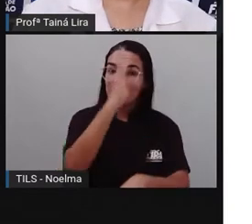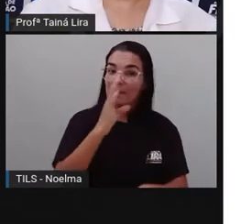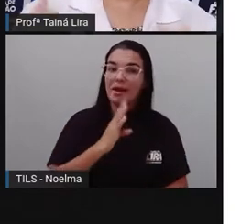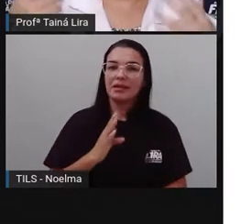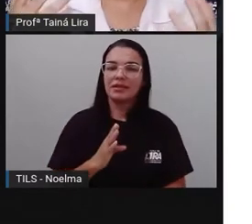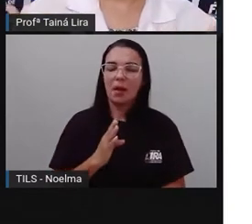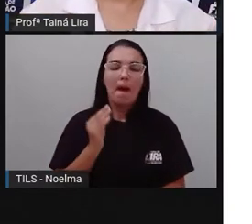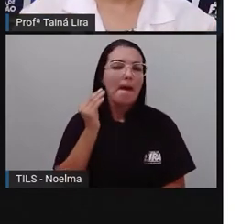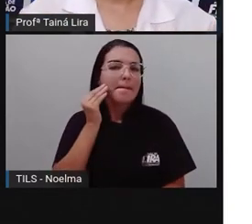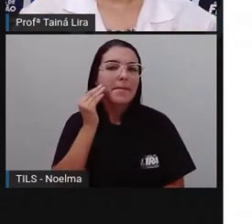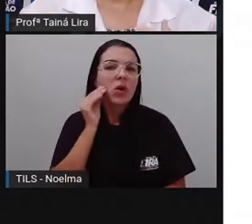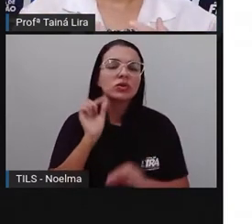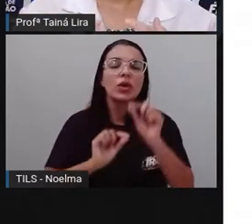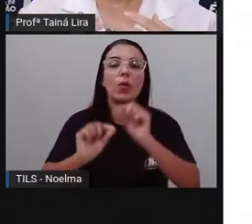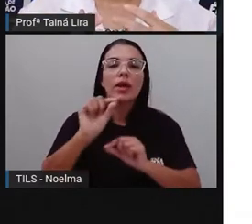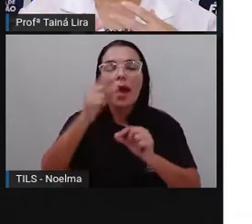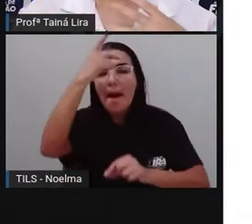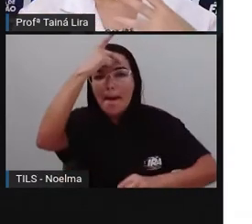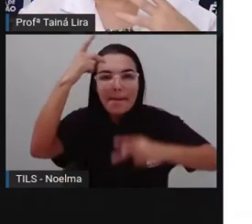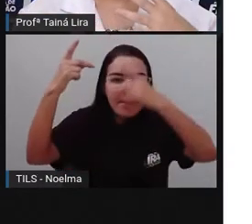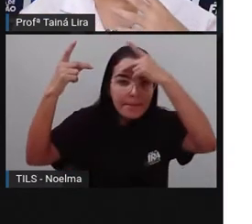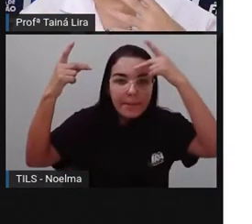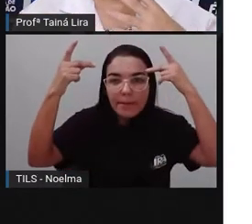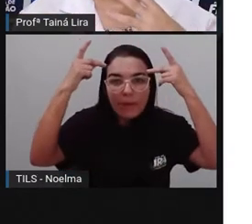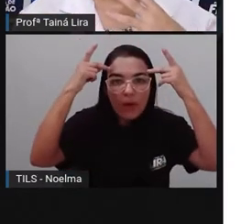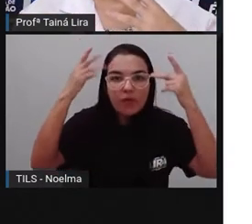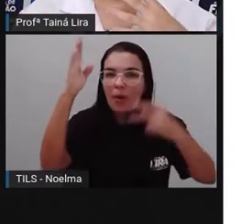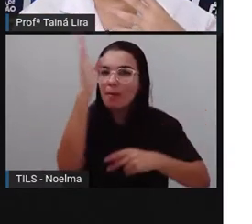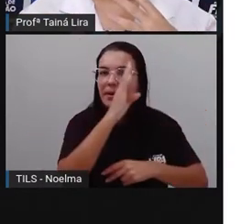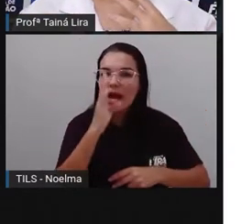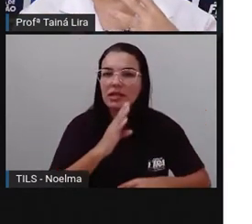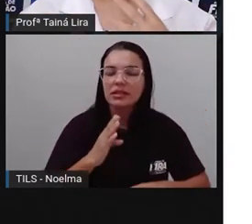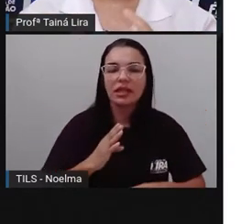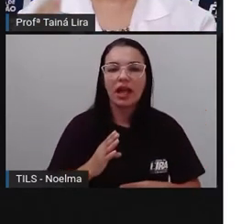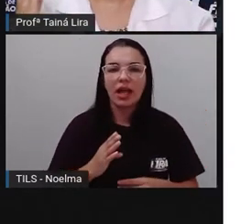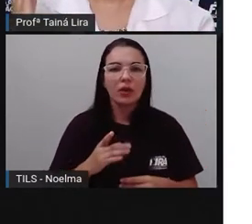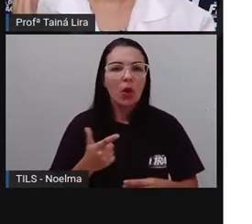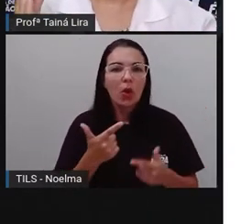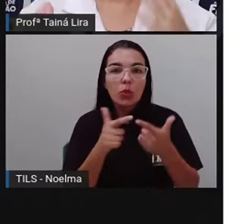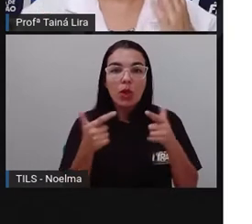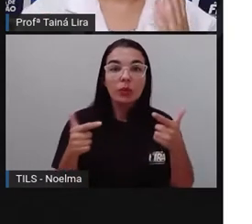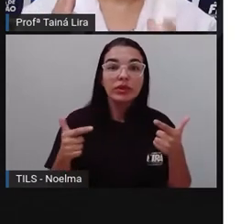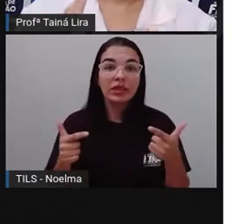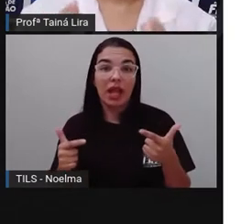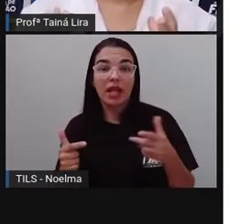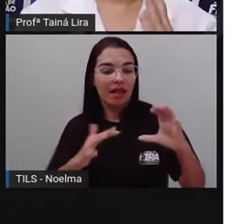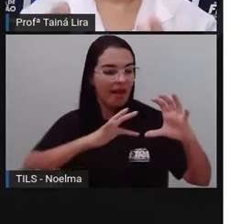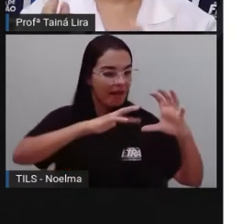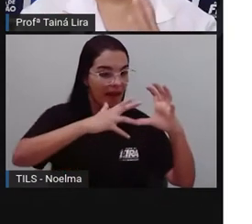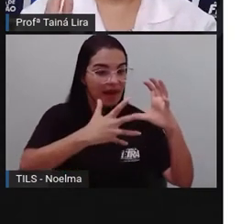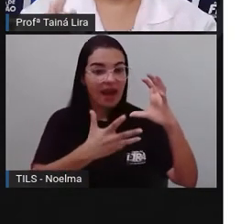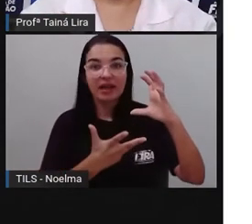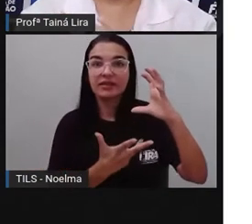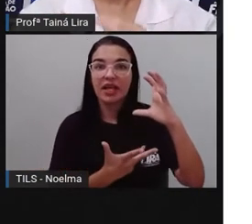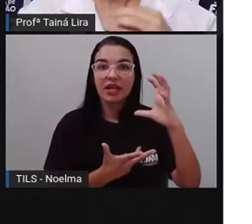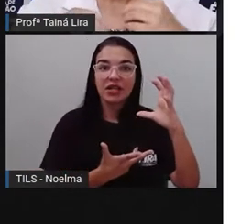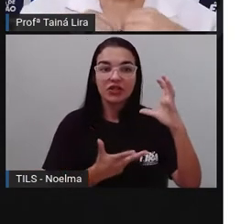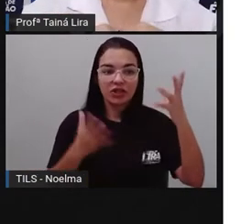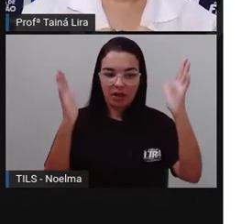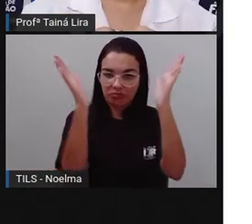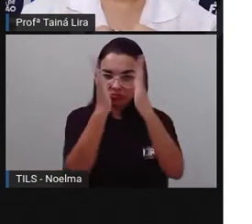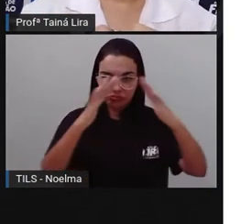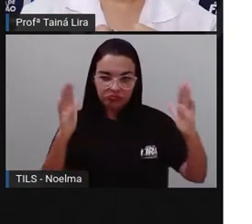povo brasileiro, né? É um povo que, ele não tem características físicas, não é verdade?